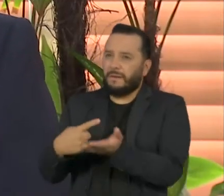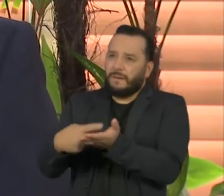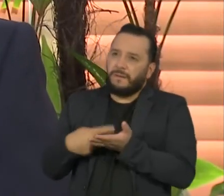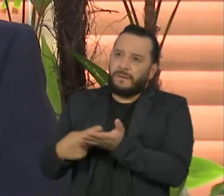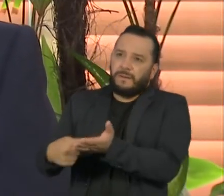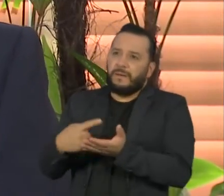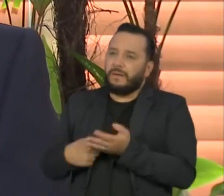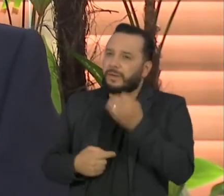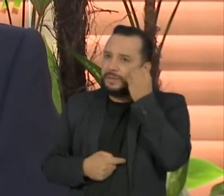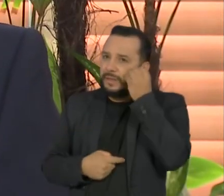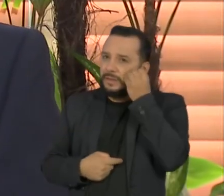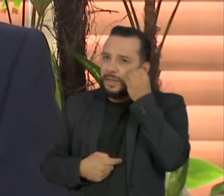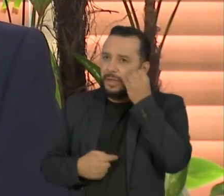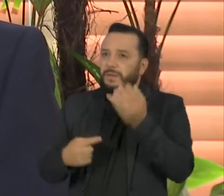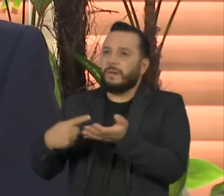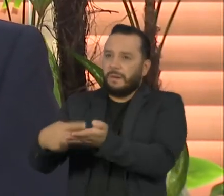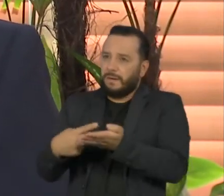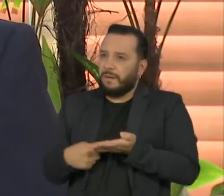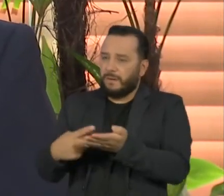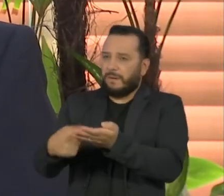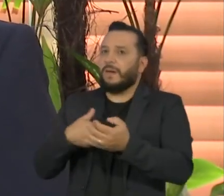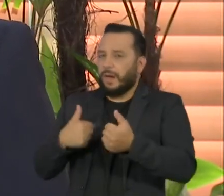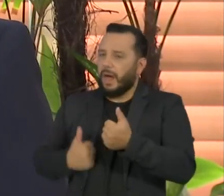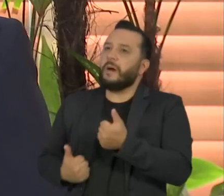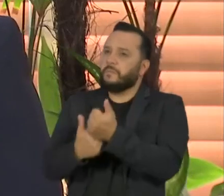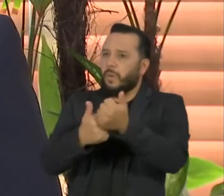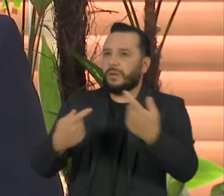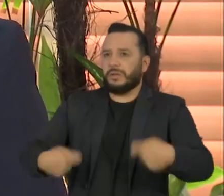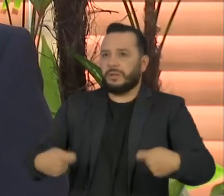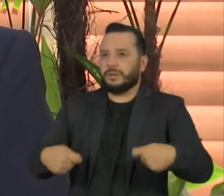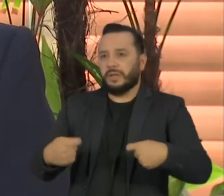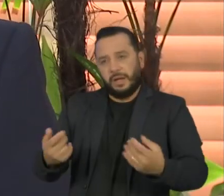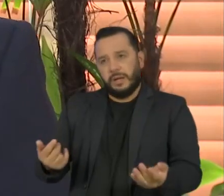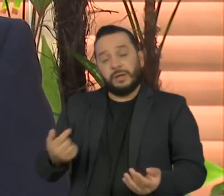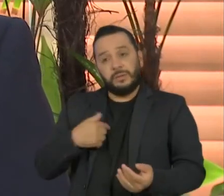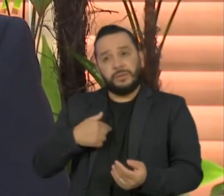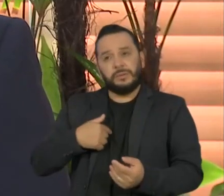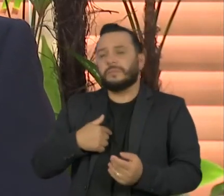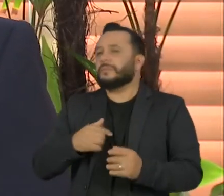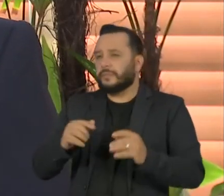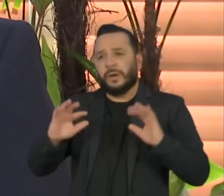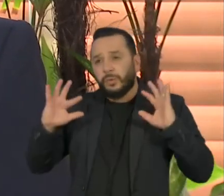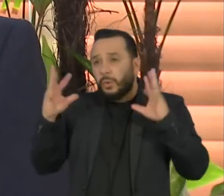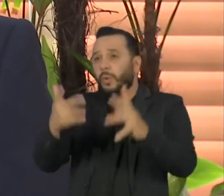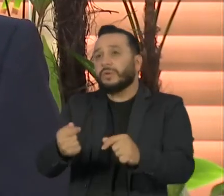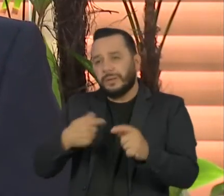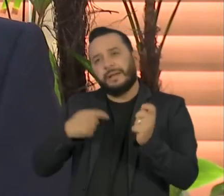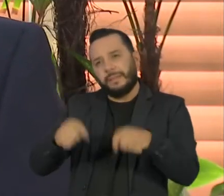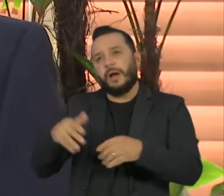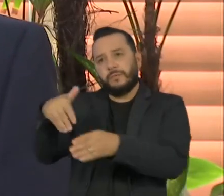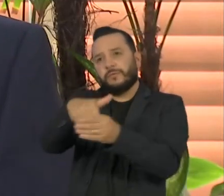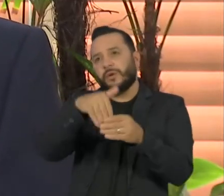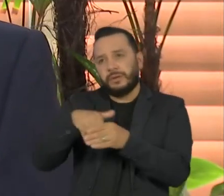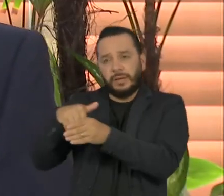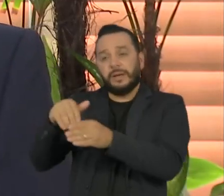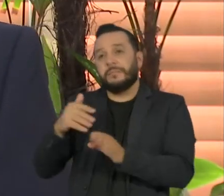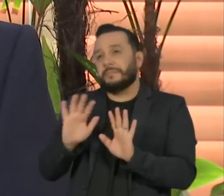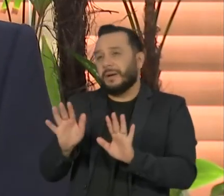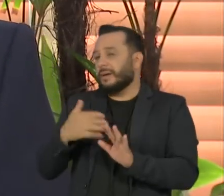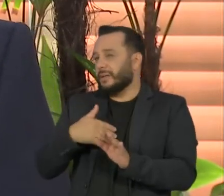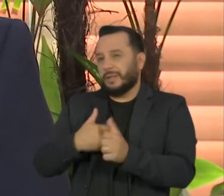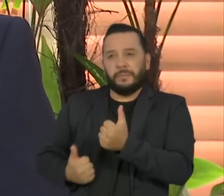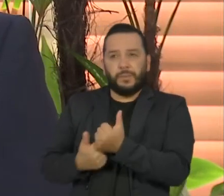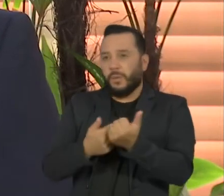o apoio necessário, ou até a unanimidade, para que a gente possa votar. Nós ainda estamos longe disso,